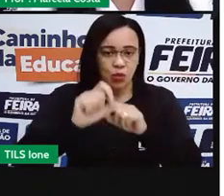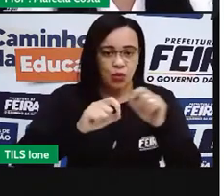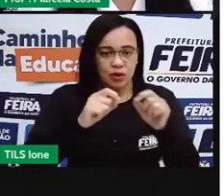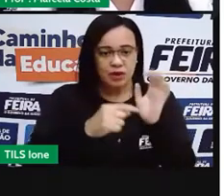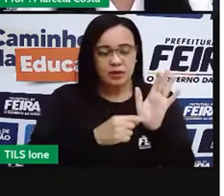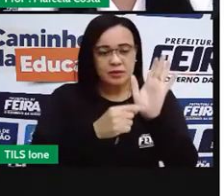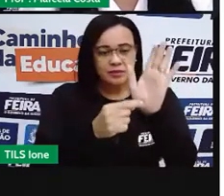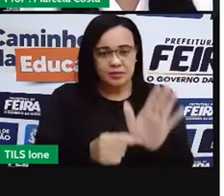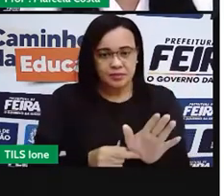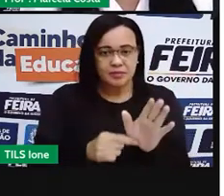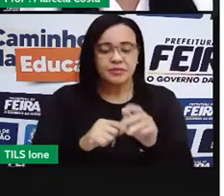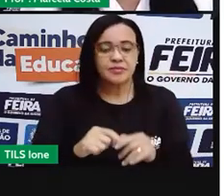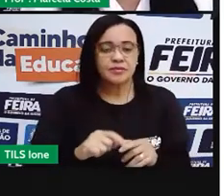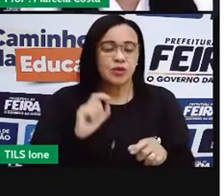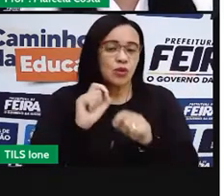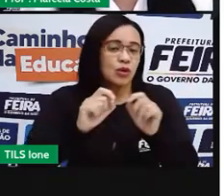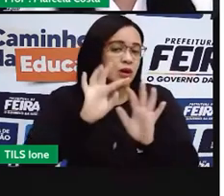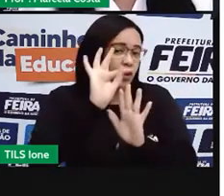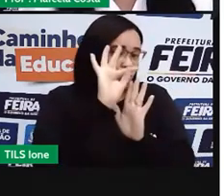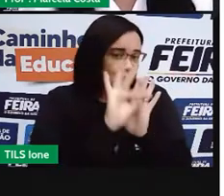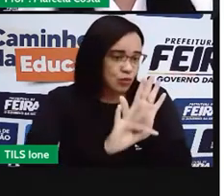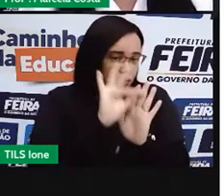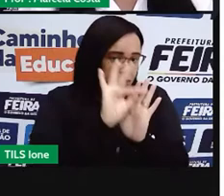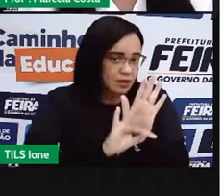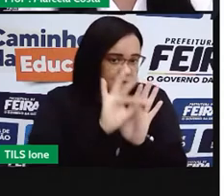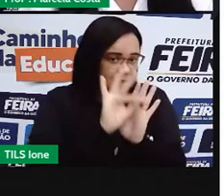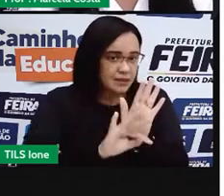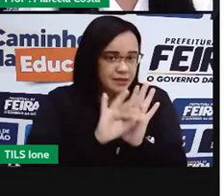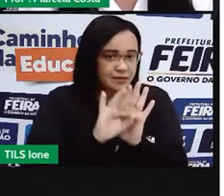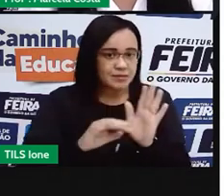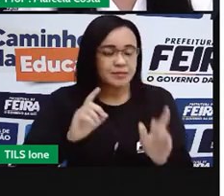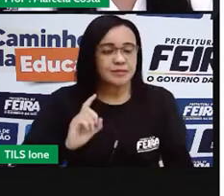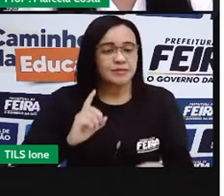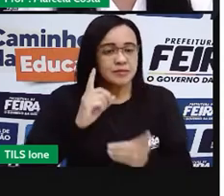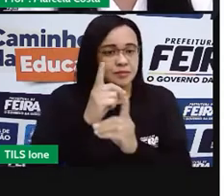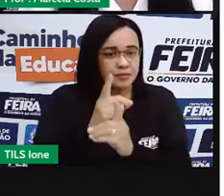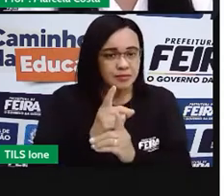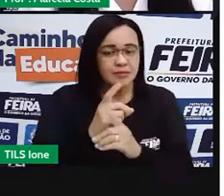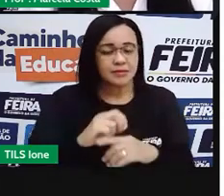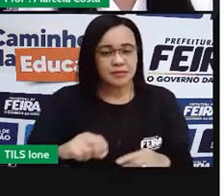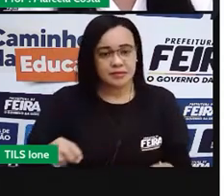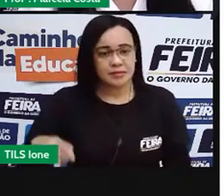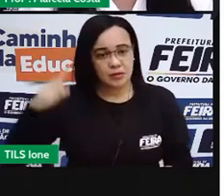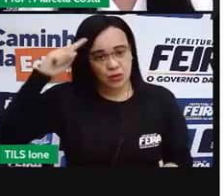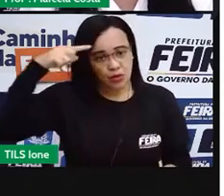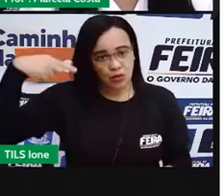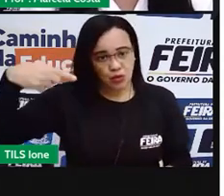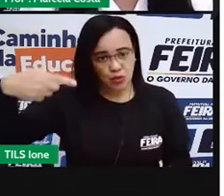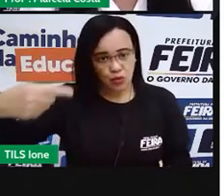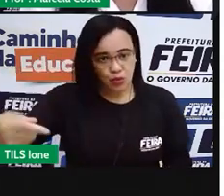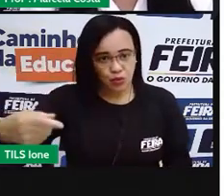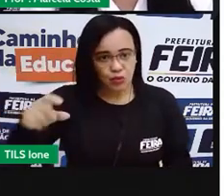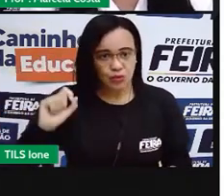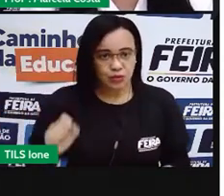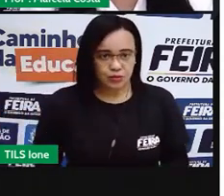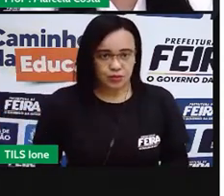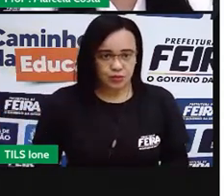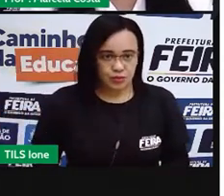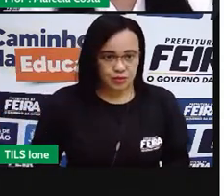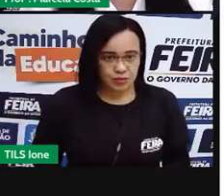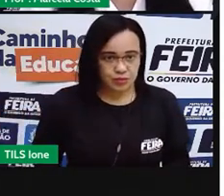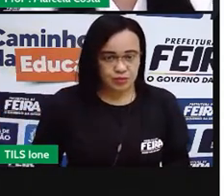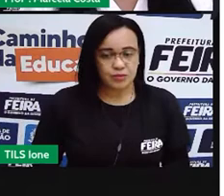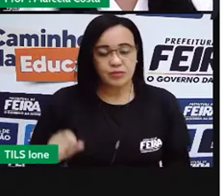a função social dos textos que a gente encontra no cotidiano, que eles circulam pela vida